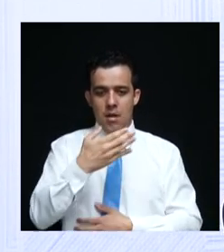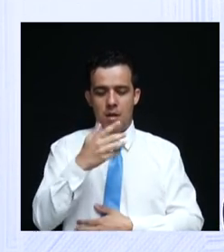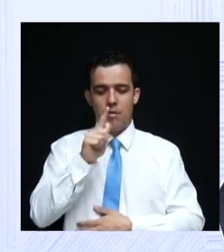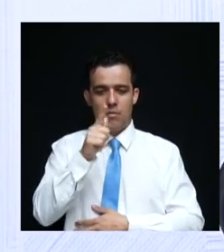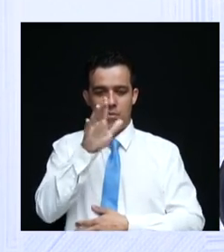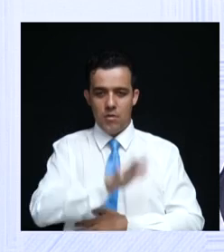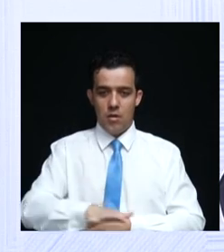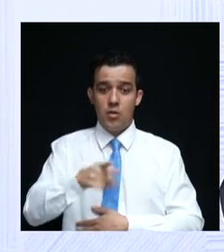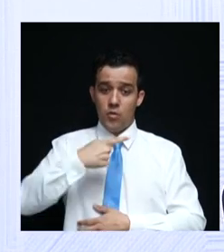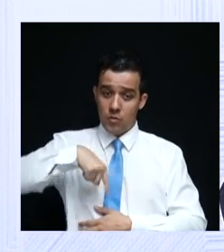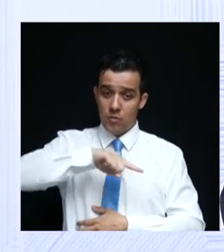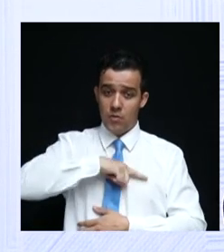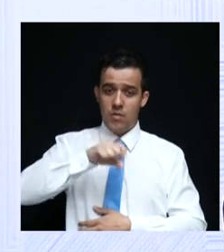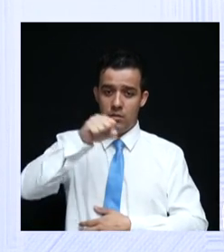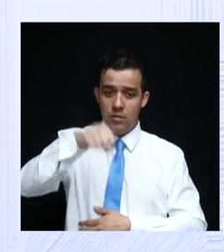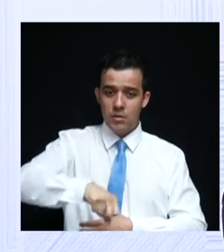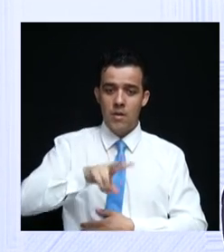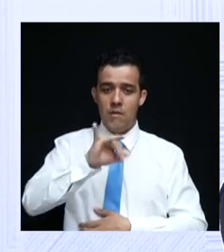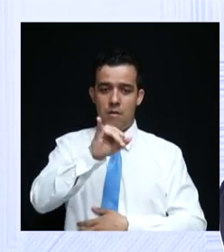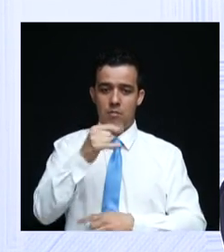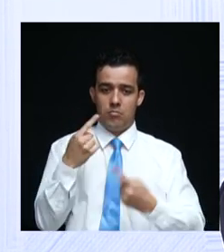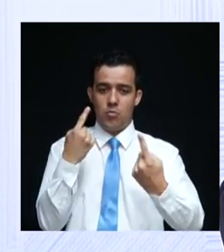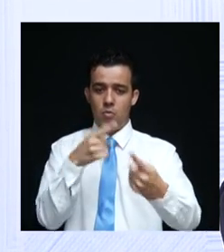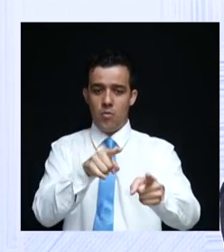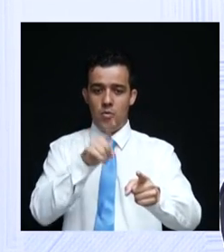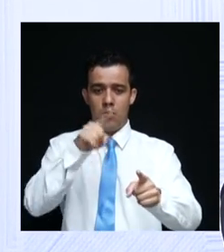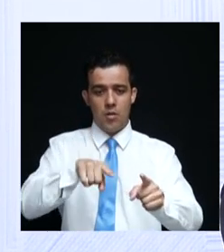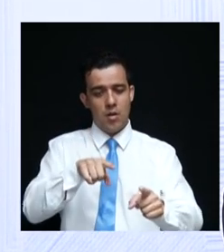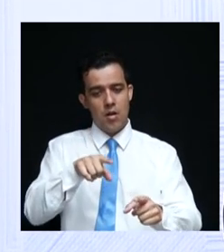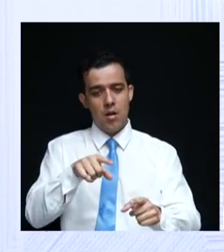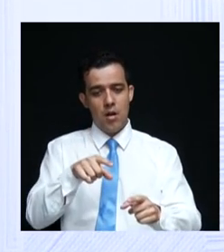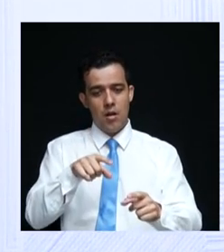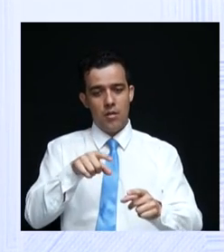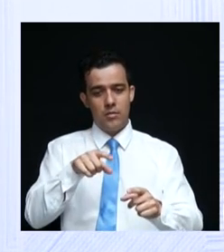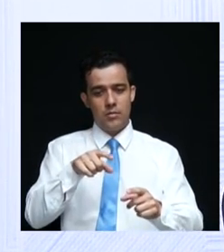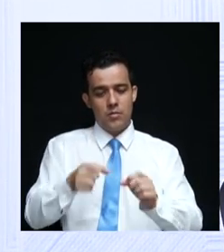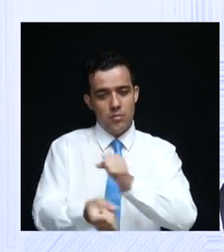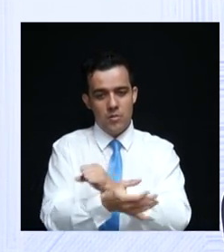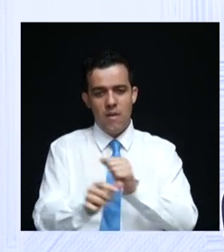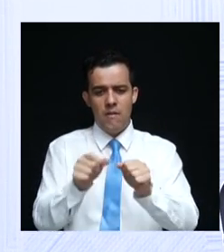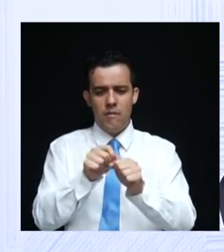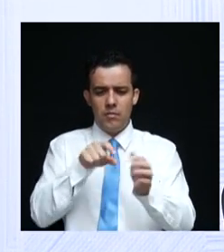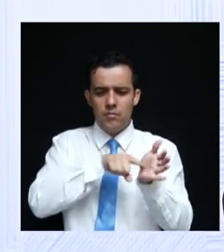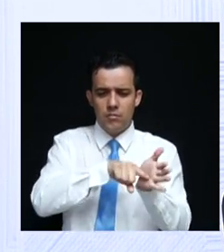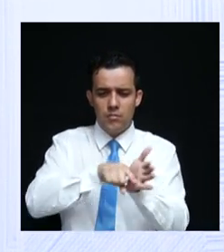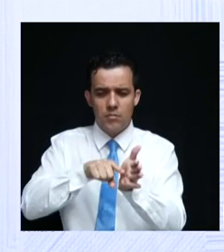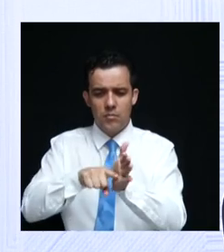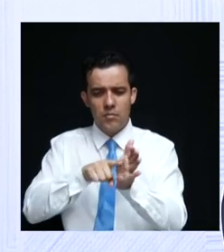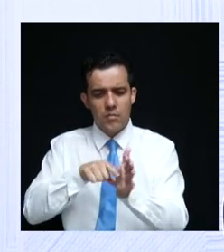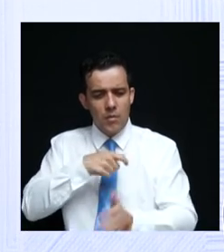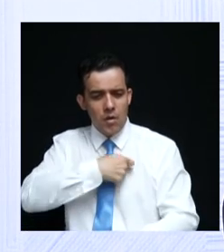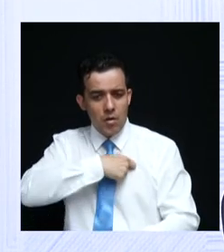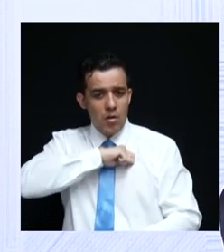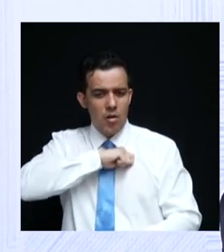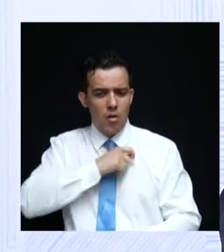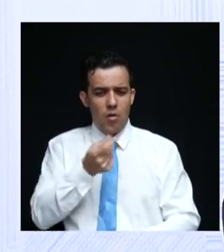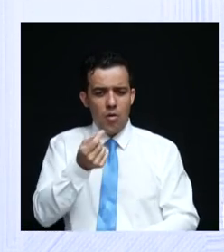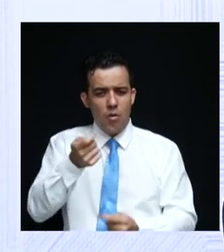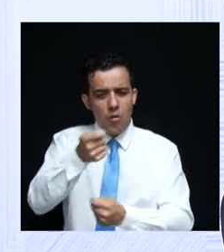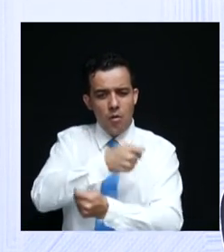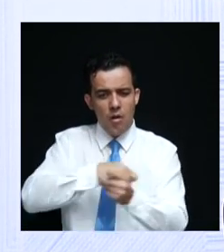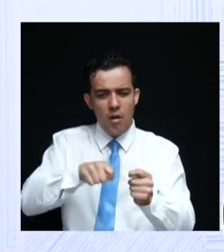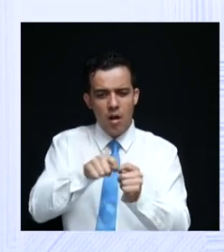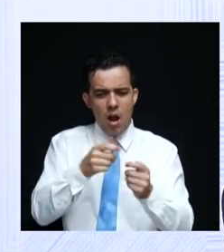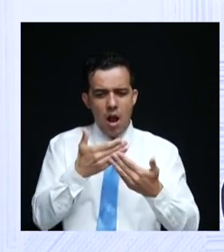Nós, sim, vamos combater a corrupção, vamos fazer uma auditoria completa nas contas do estado, abrir a caixa